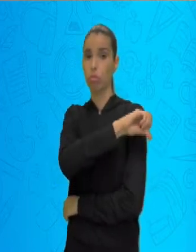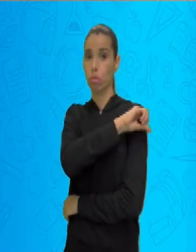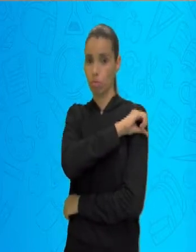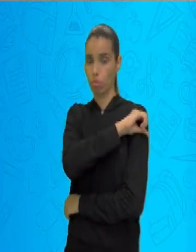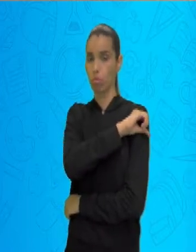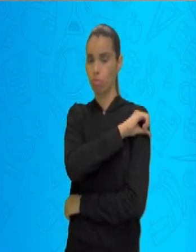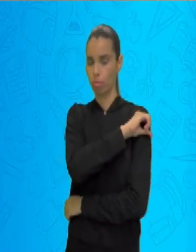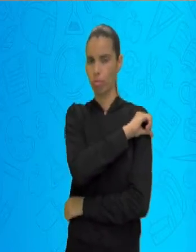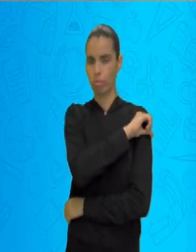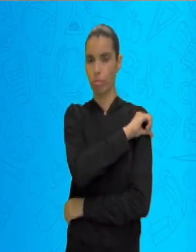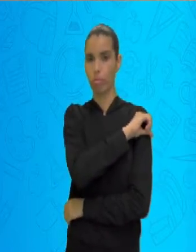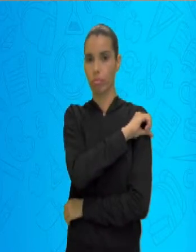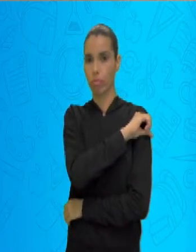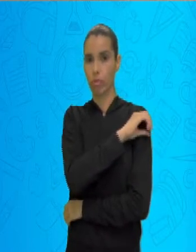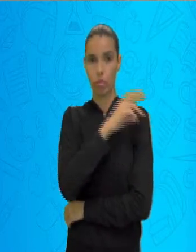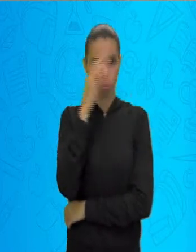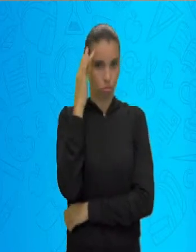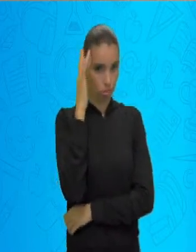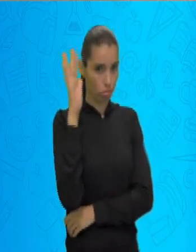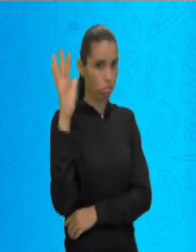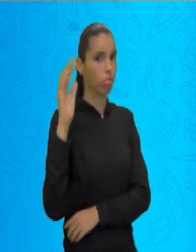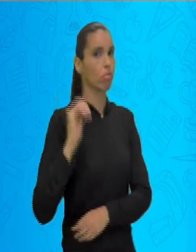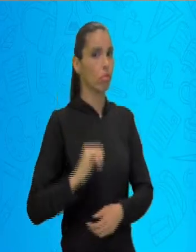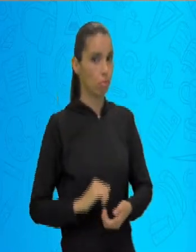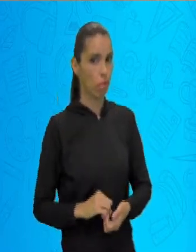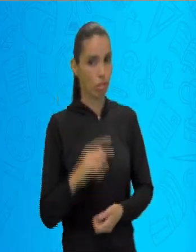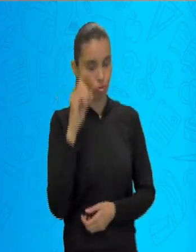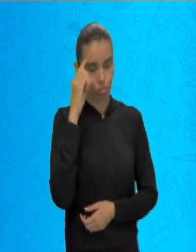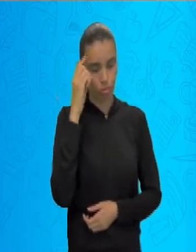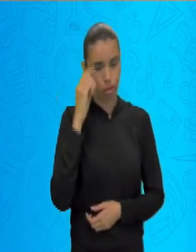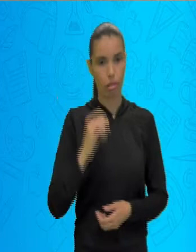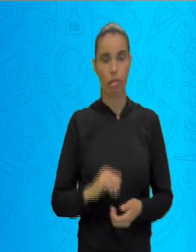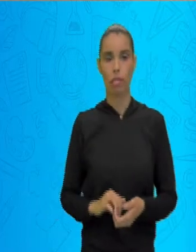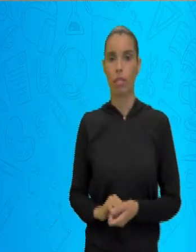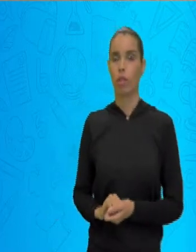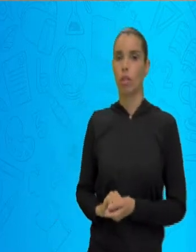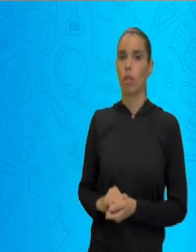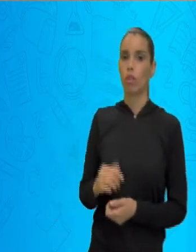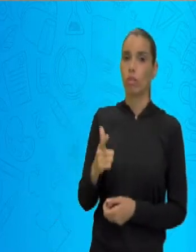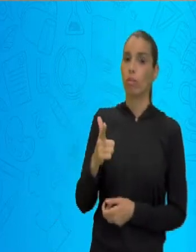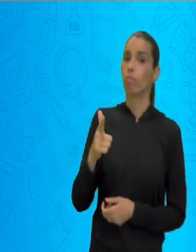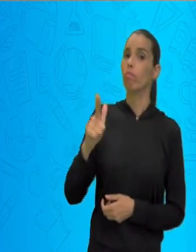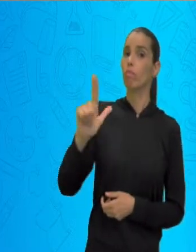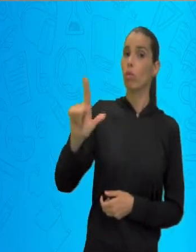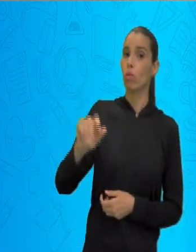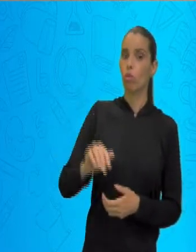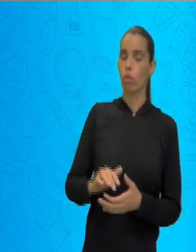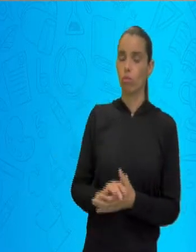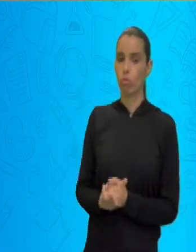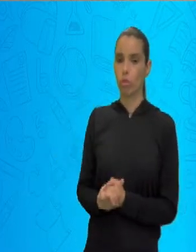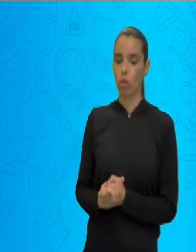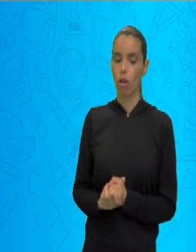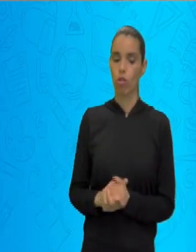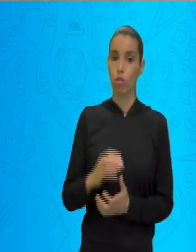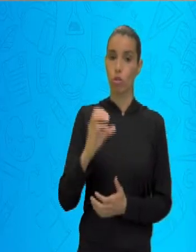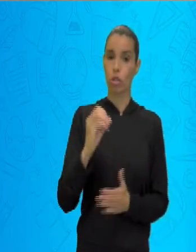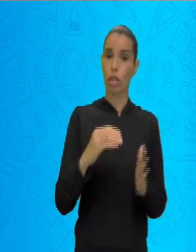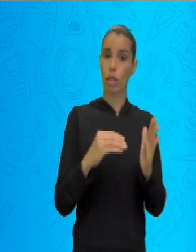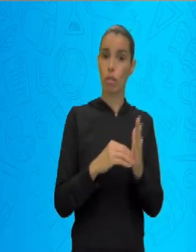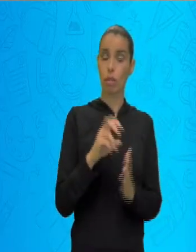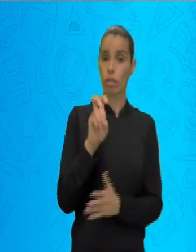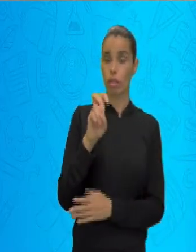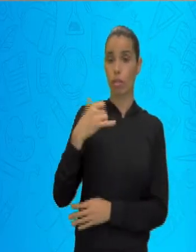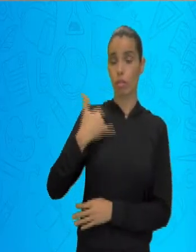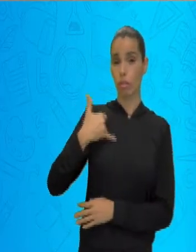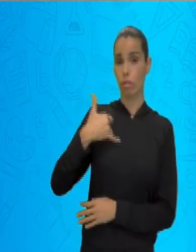Outra coisa, a educação infantil, todo mundo, em uma